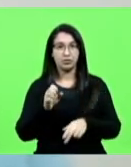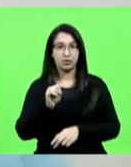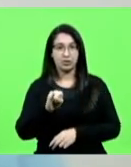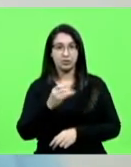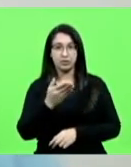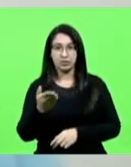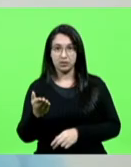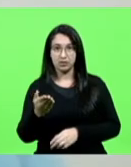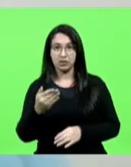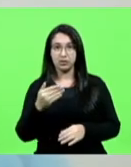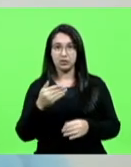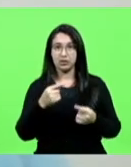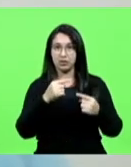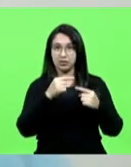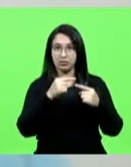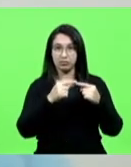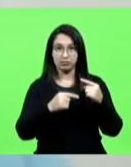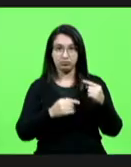se manifeste.